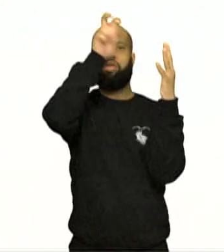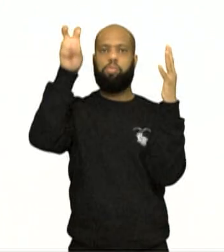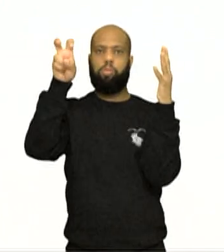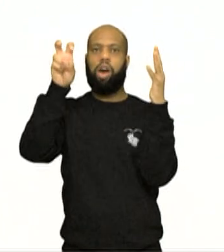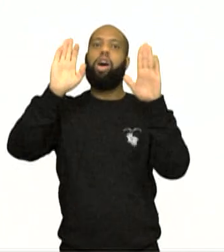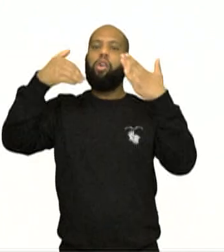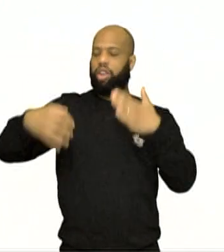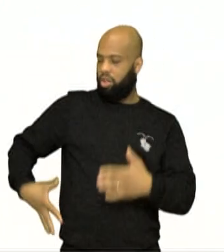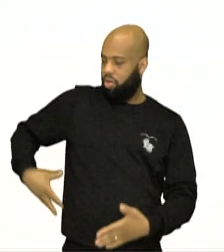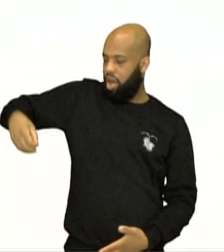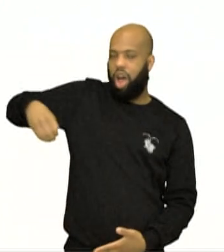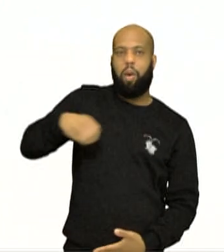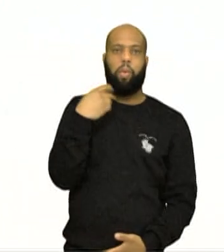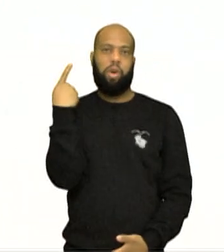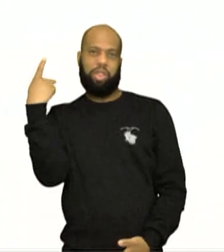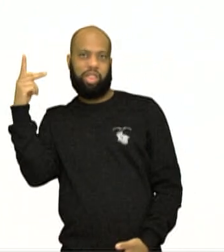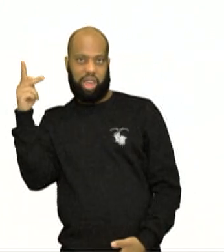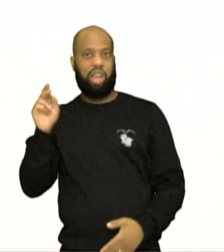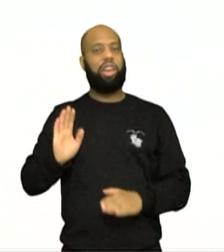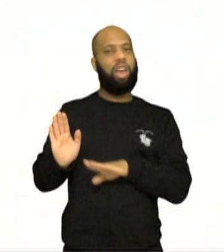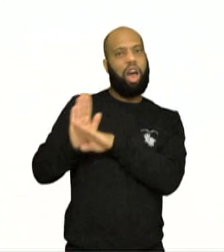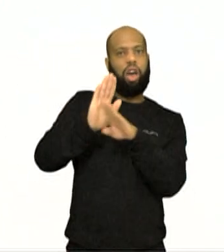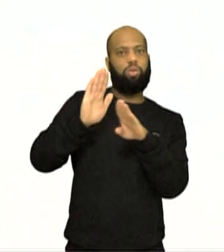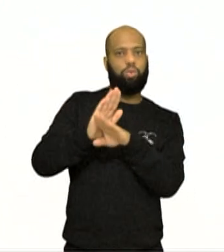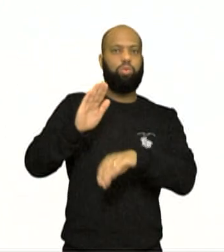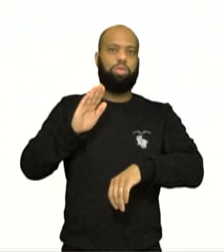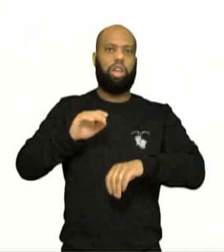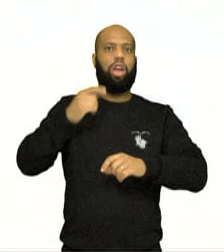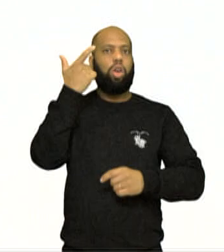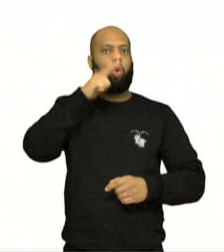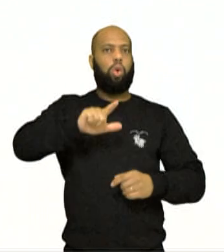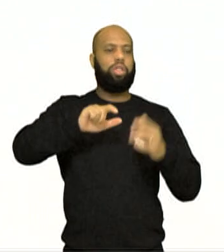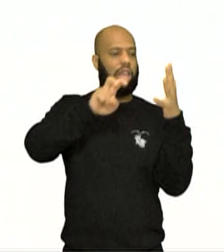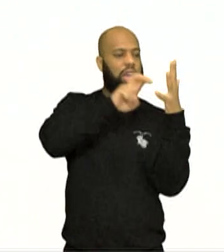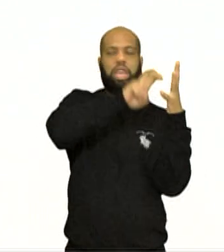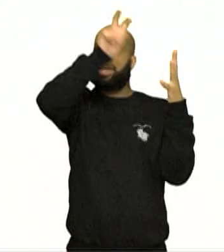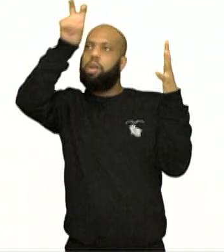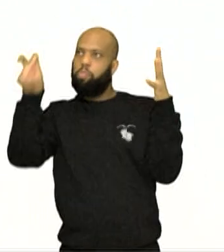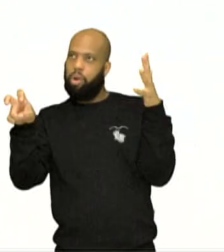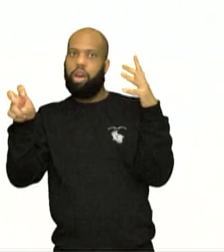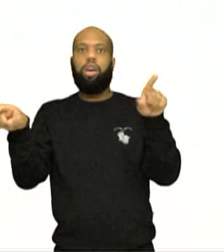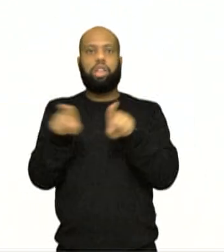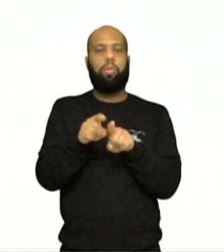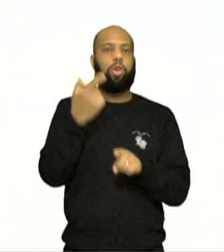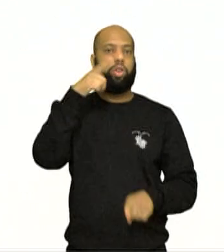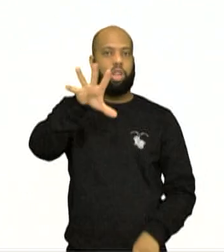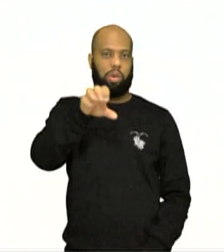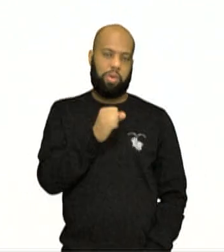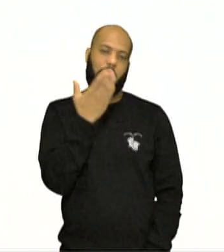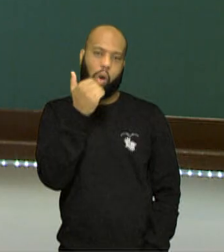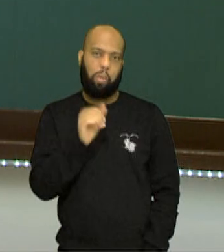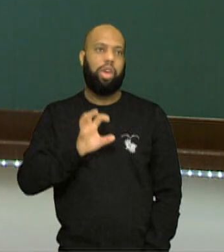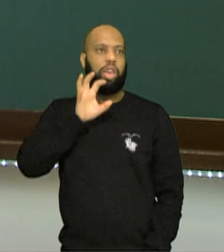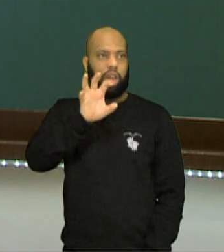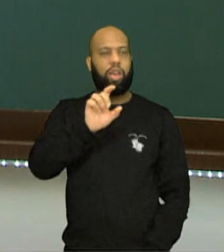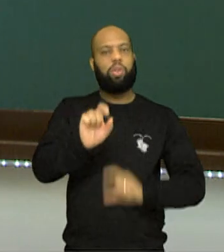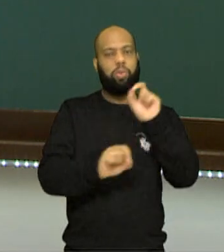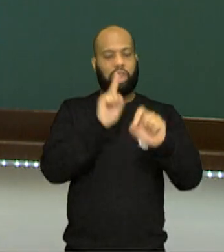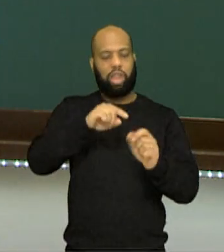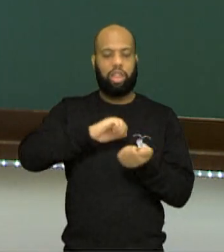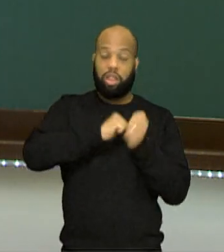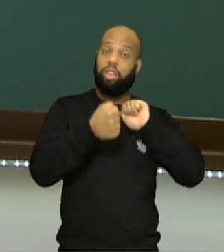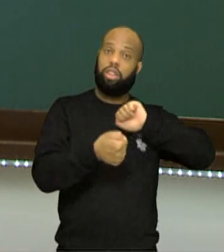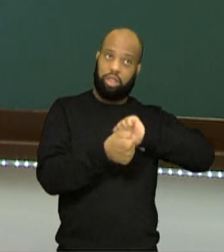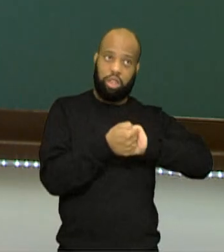cauda longa iria ajudá-lo a se equilibrar nas árvores e capturar alimento. E esta seria uma